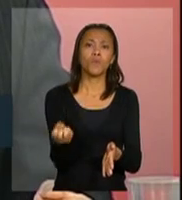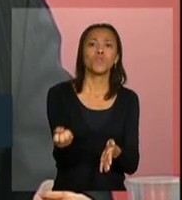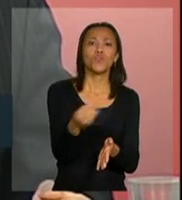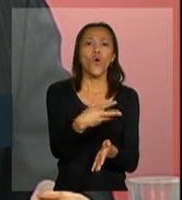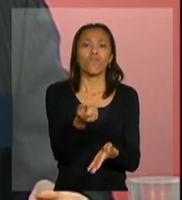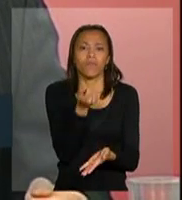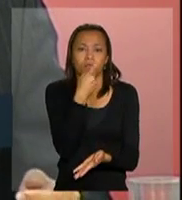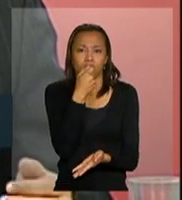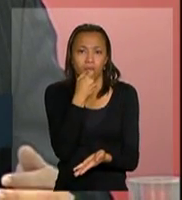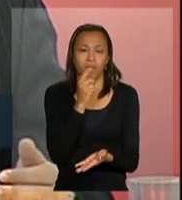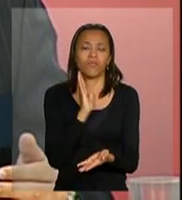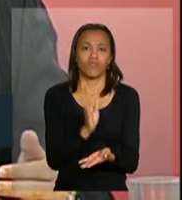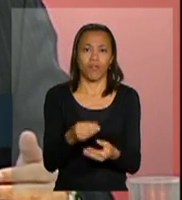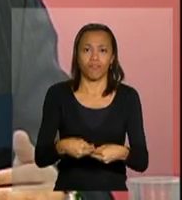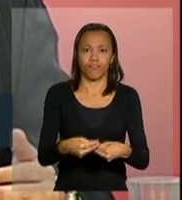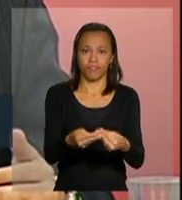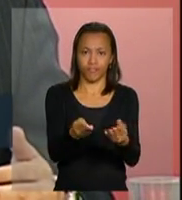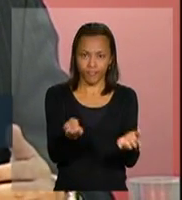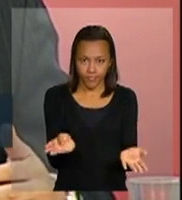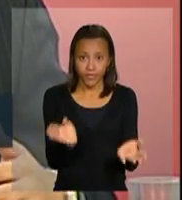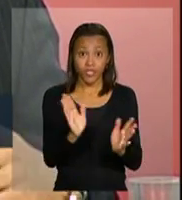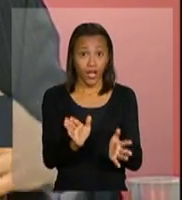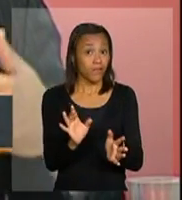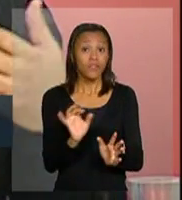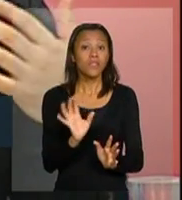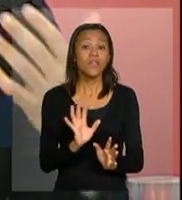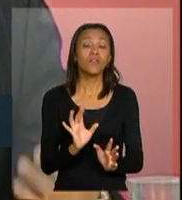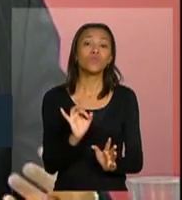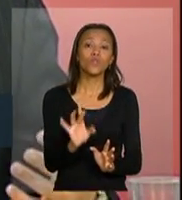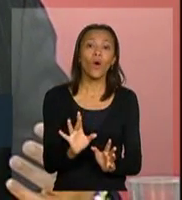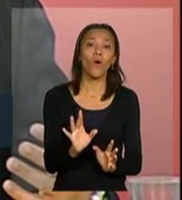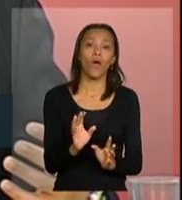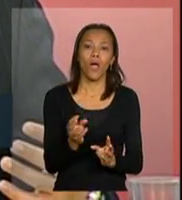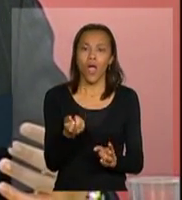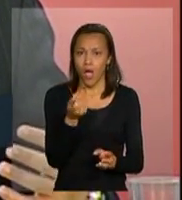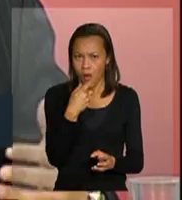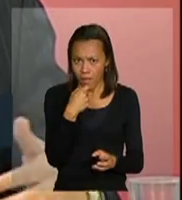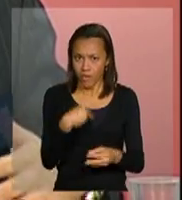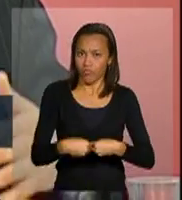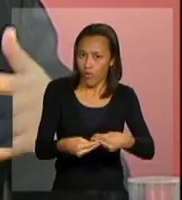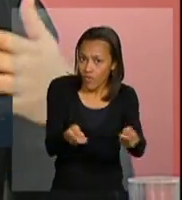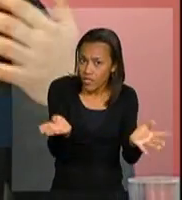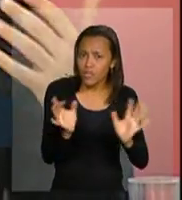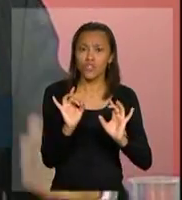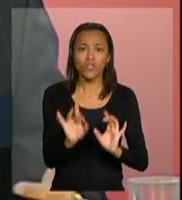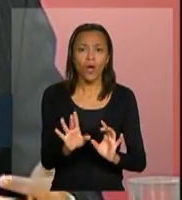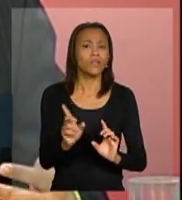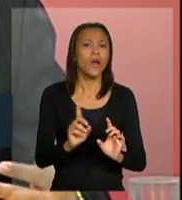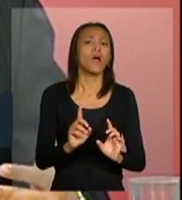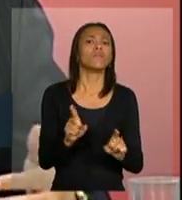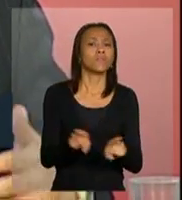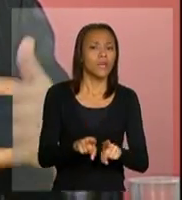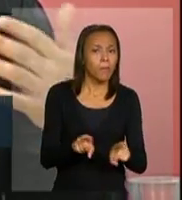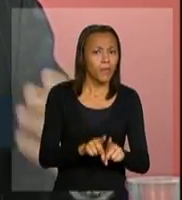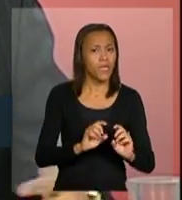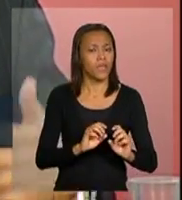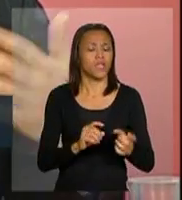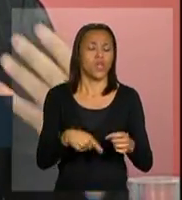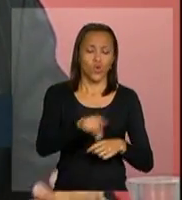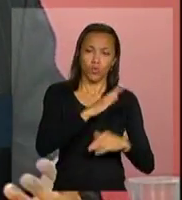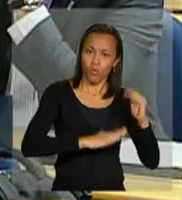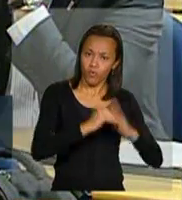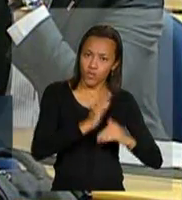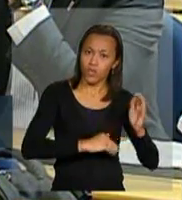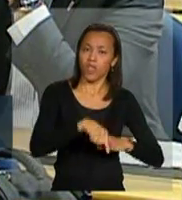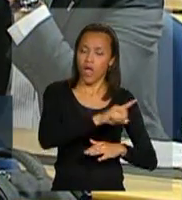medicação, mas não só que nós estamos oferecendo a medicação, nós estamos oferecendo, com esforço dos profissionais de saúde, dos